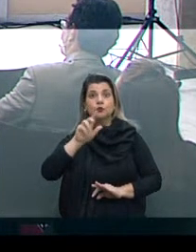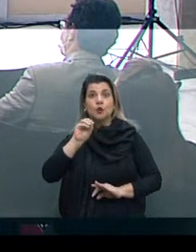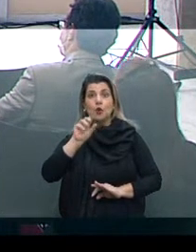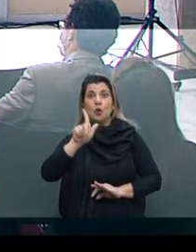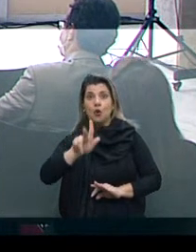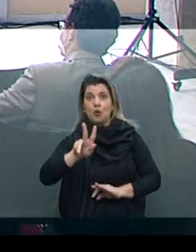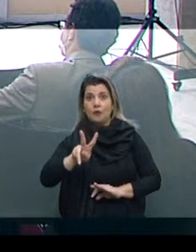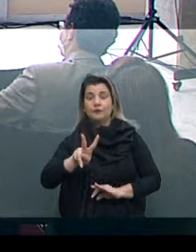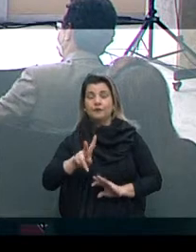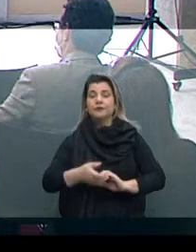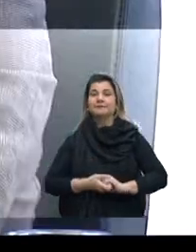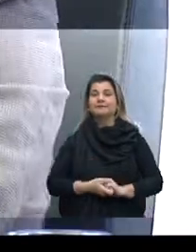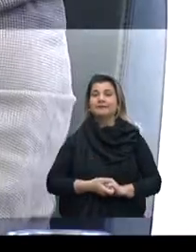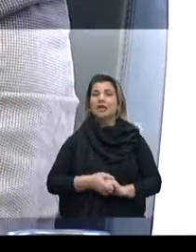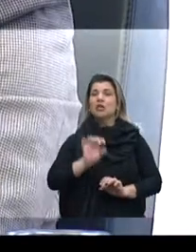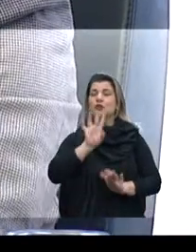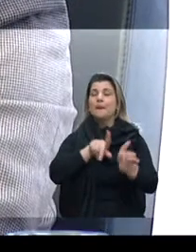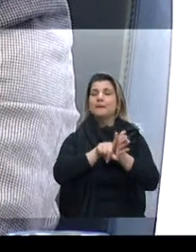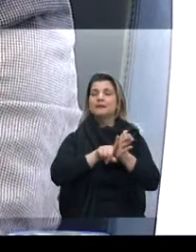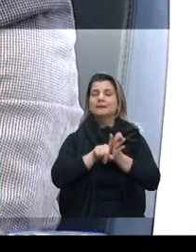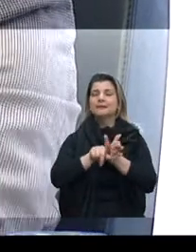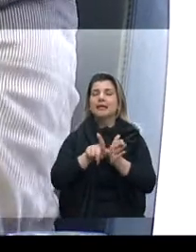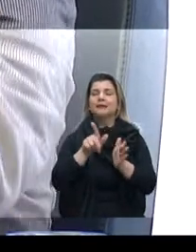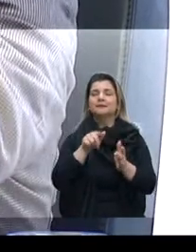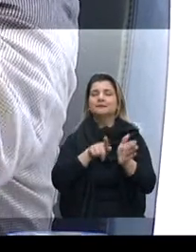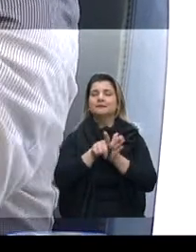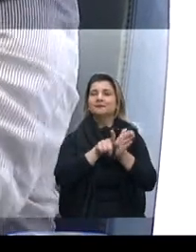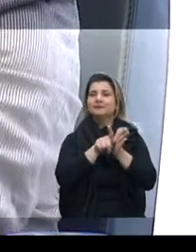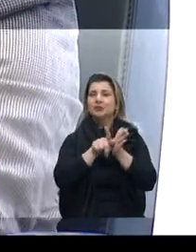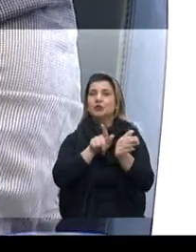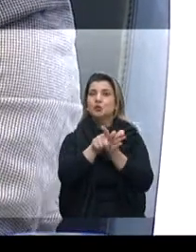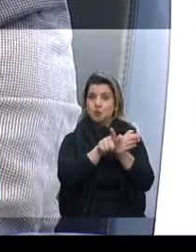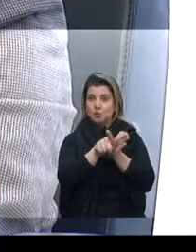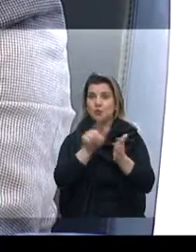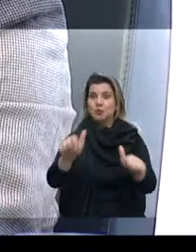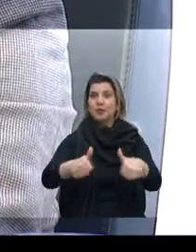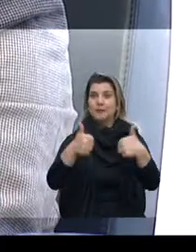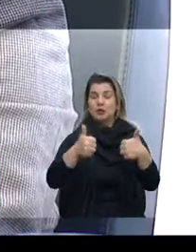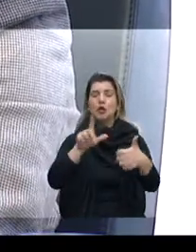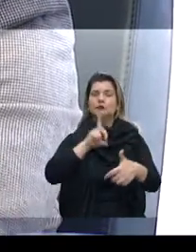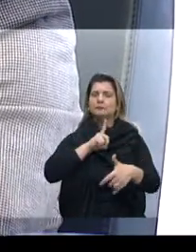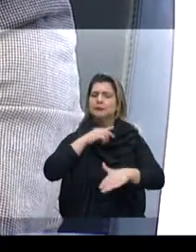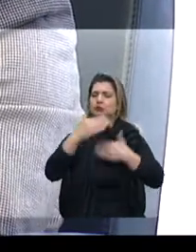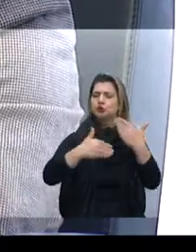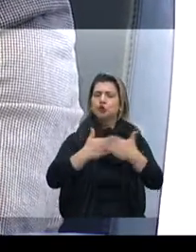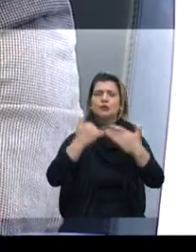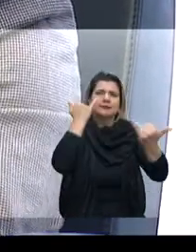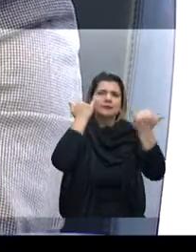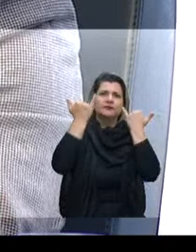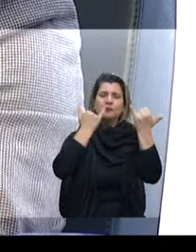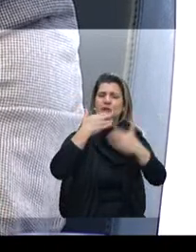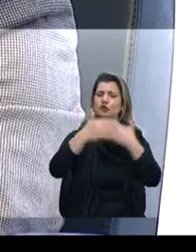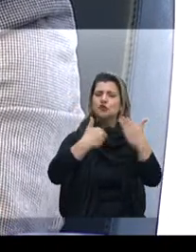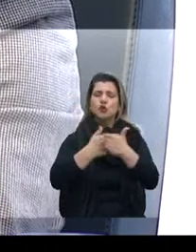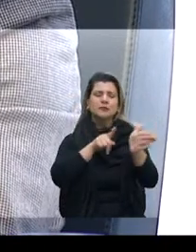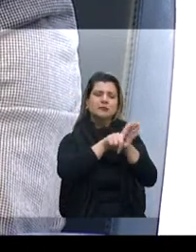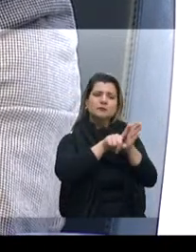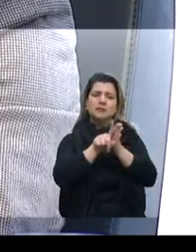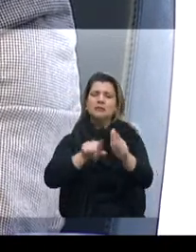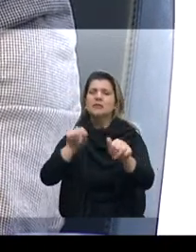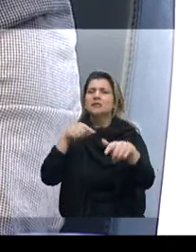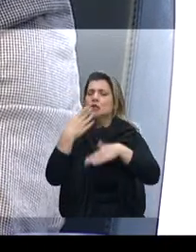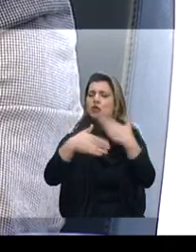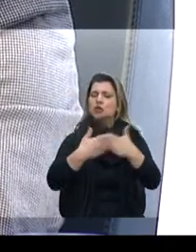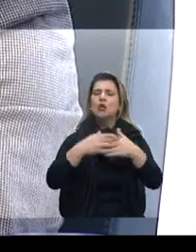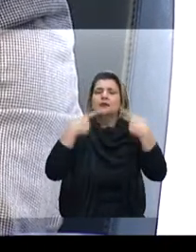Google orspospandemia, que é melhor. Que está lá todos os dados já compilados de todas as pesquisas feitas, todos os debates